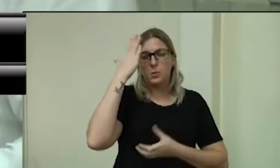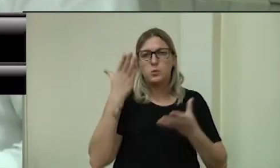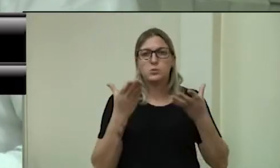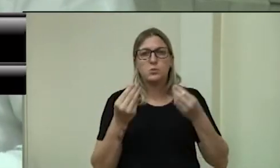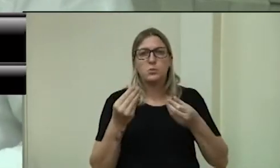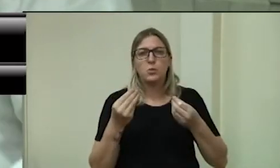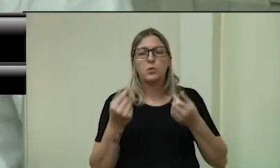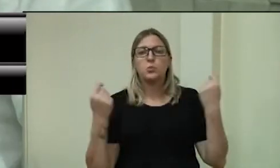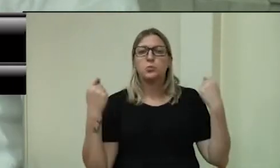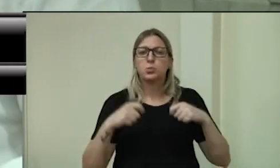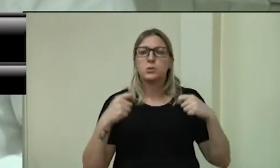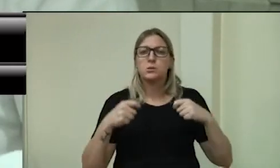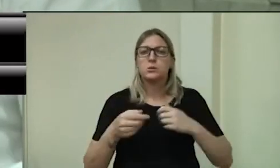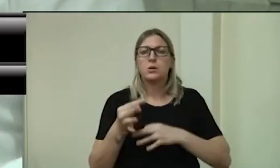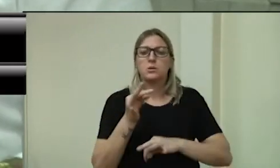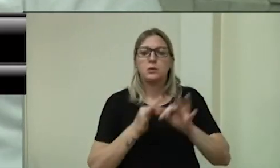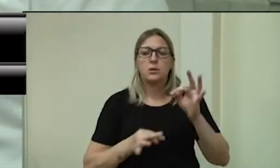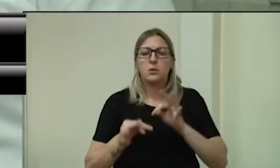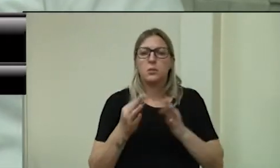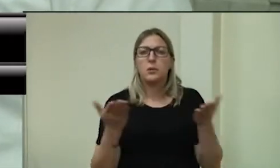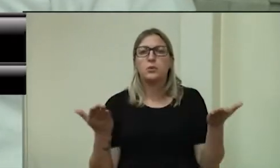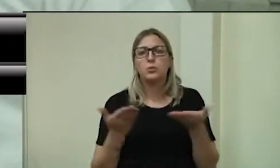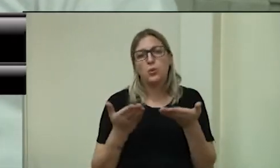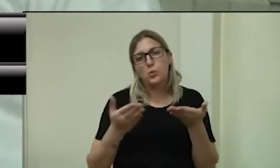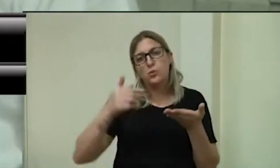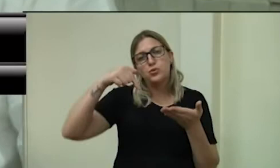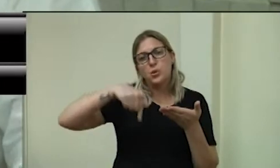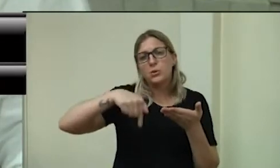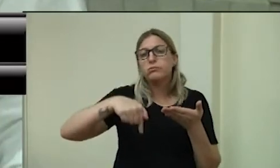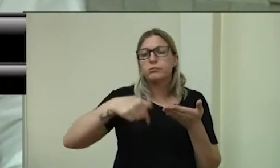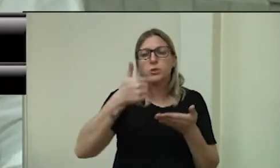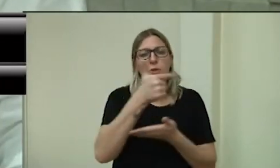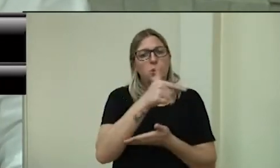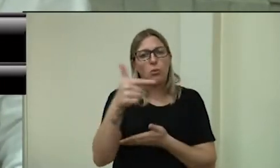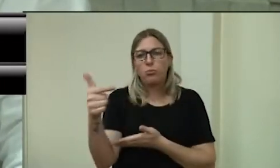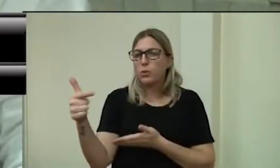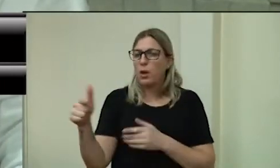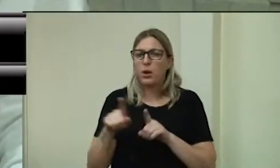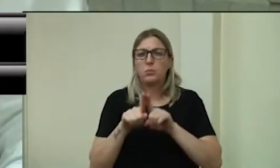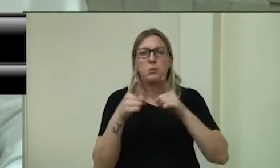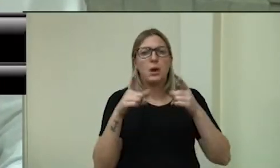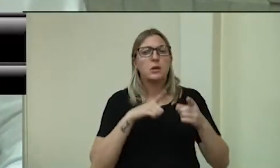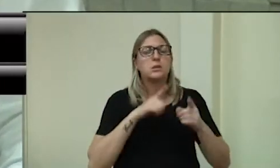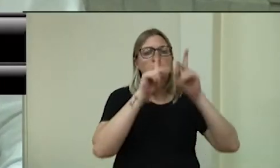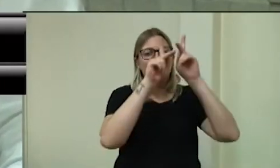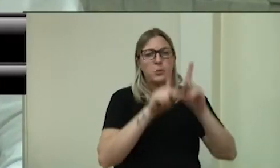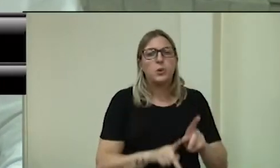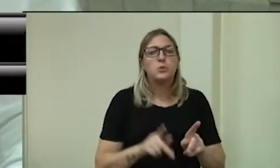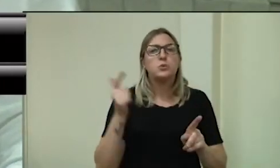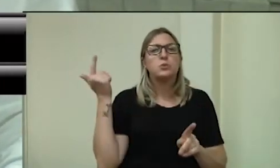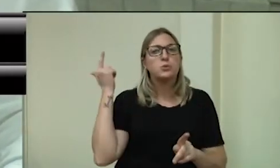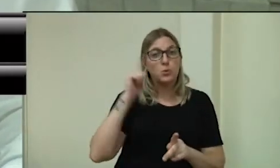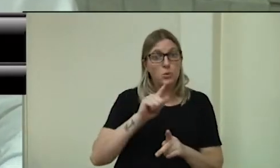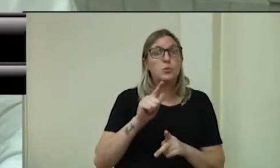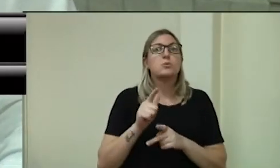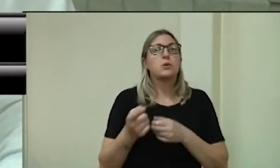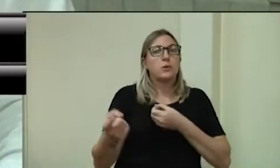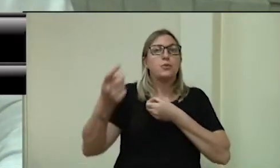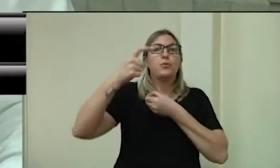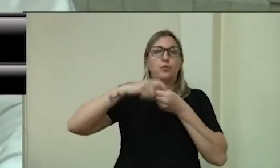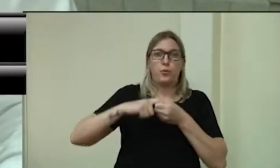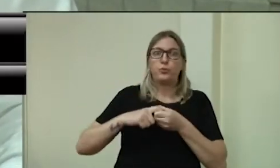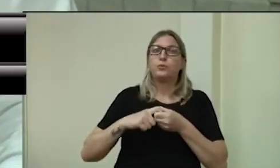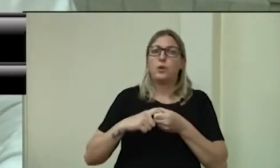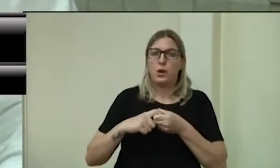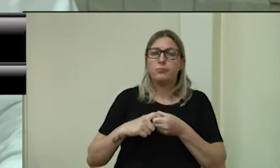tratamento, que hoje, infelizmente, aqui na nossa cidade não tem, mas que tem muitas pessoas que estão conseguindo uma reabilitação, com muito